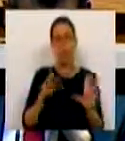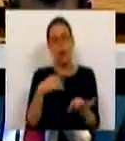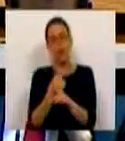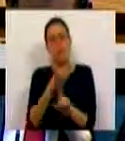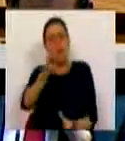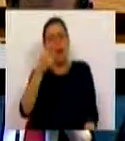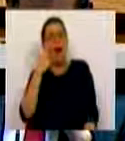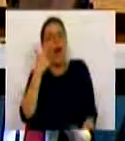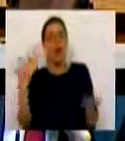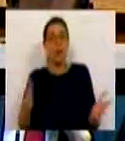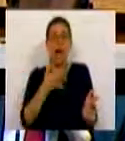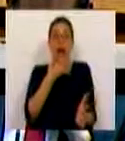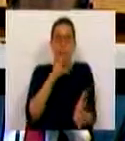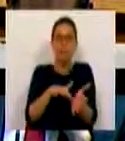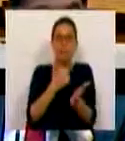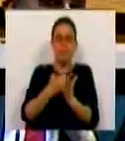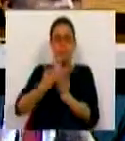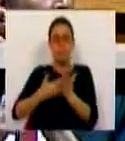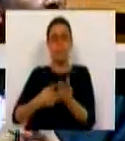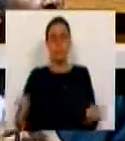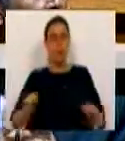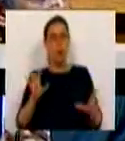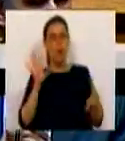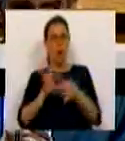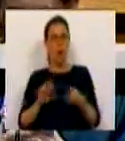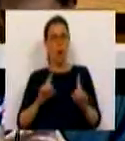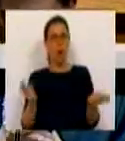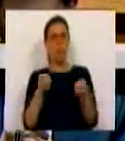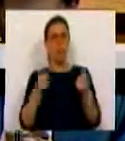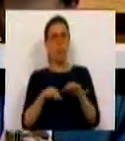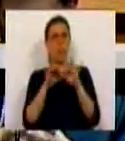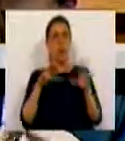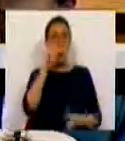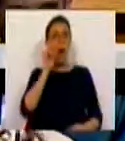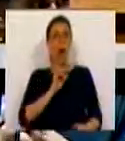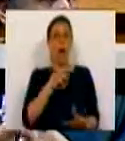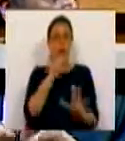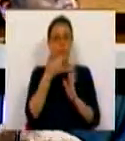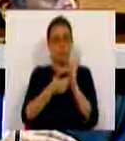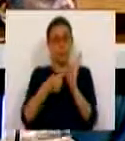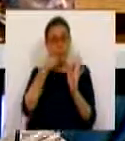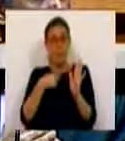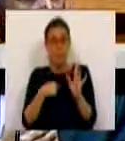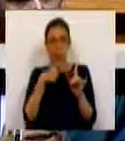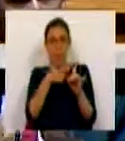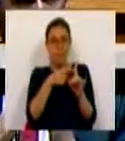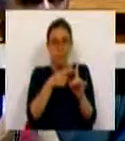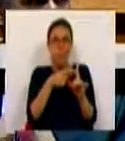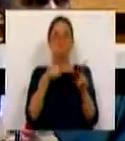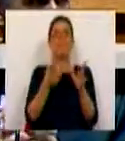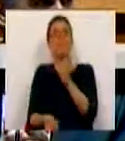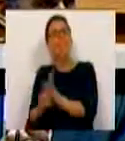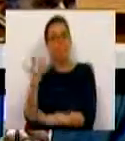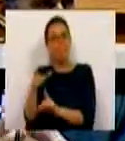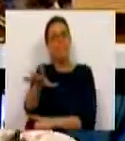serve como alerta para sempre que, em diplomas que não têm diretamente a ver com a promoção da igualdade de género, sempre que estes diplomas falhem o alvo e manifestamente